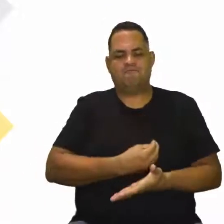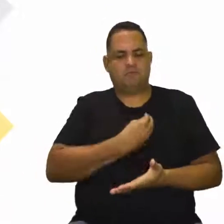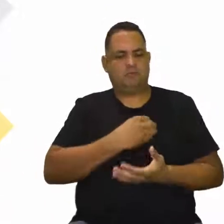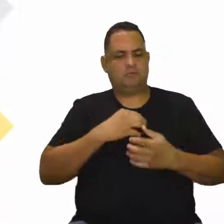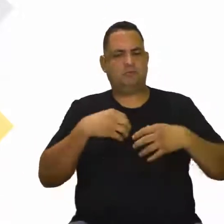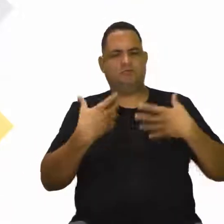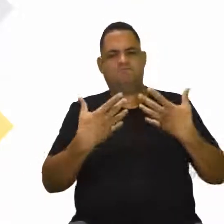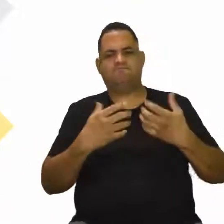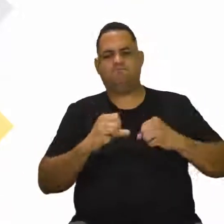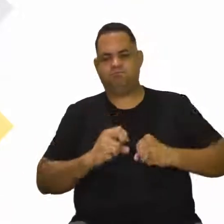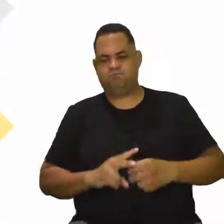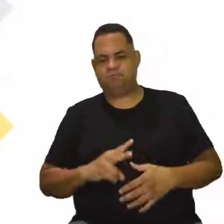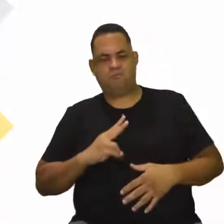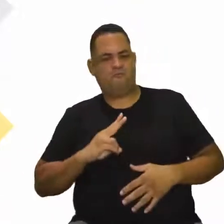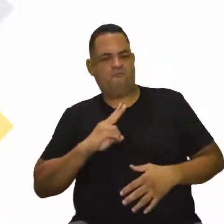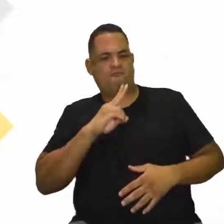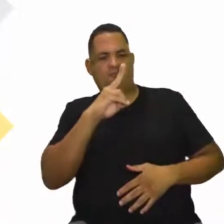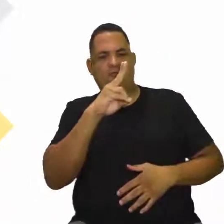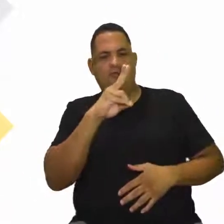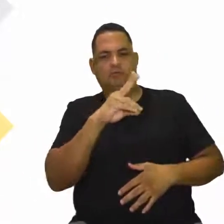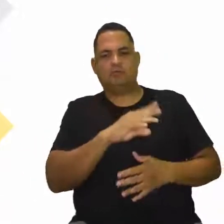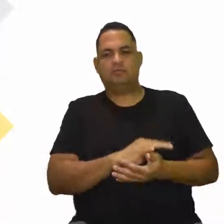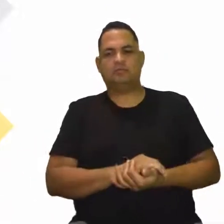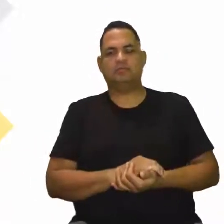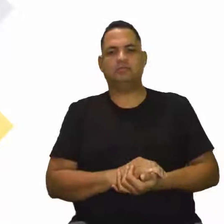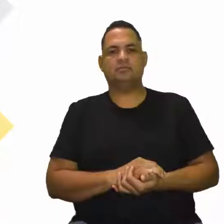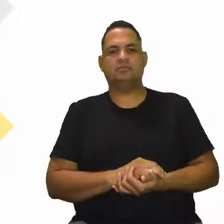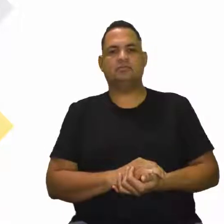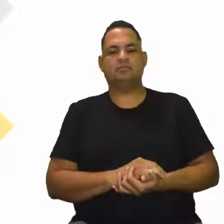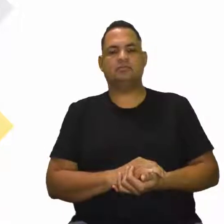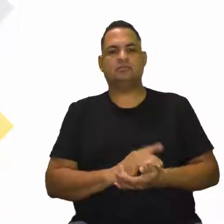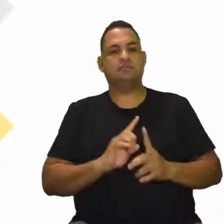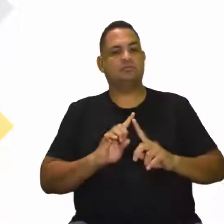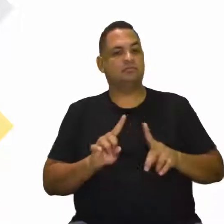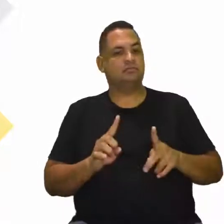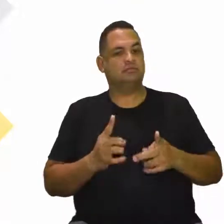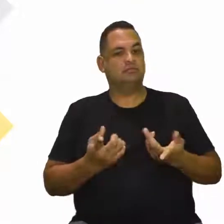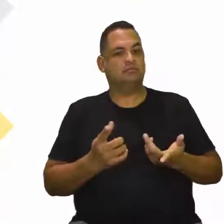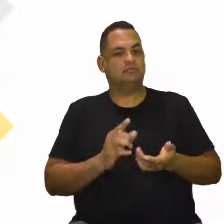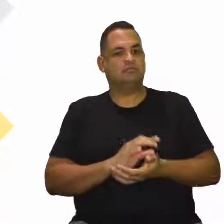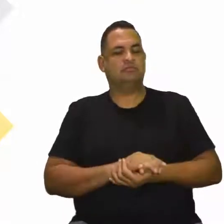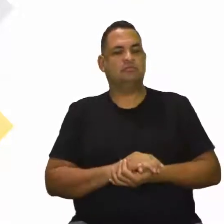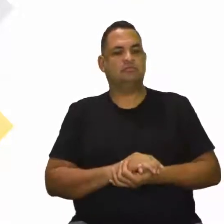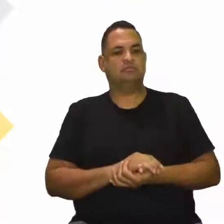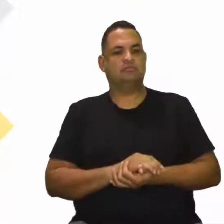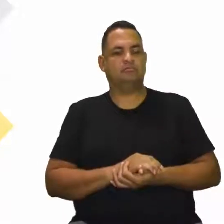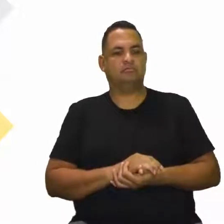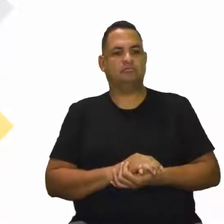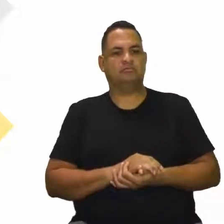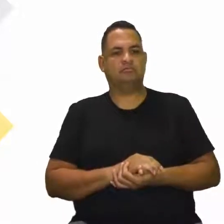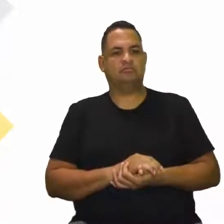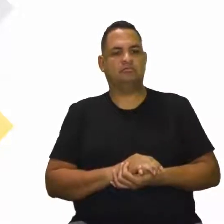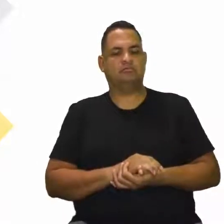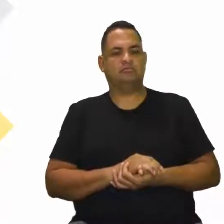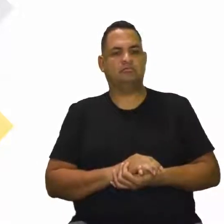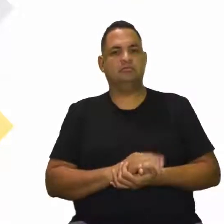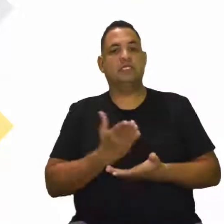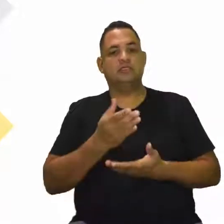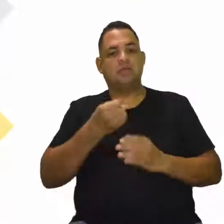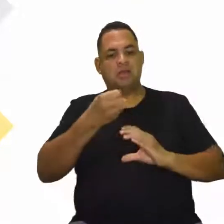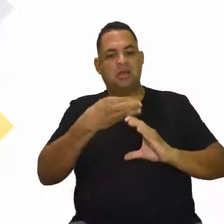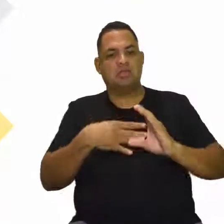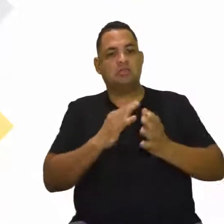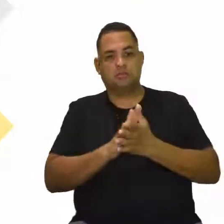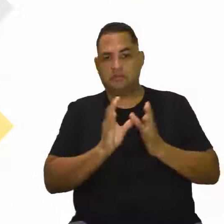de vida, eles são vigorosos, tá? Mas isso não impede que aconteça nas outras etapas, não, tá, gente? Essa uma característica